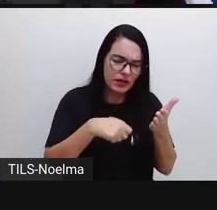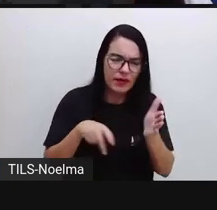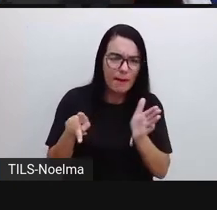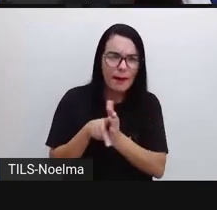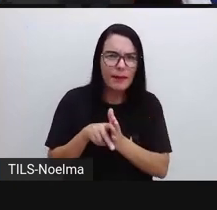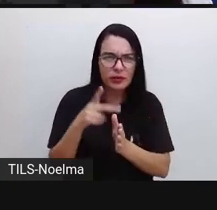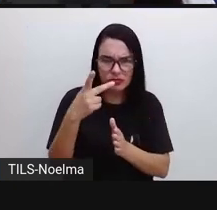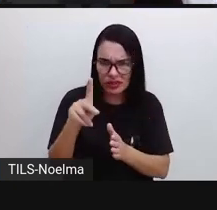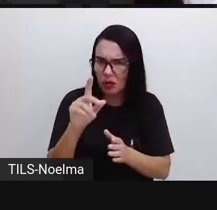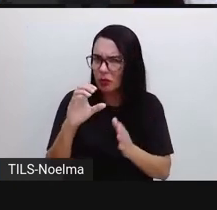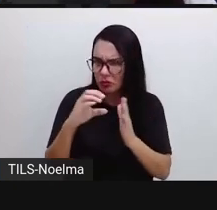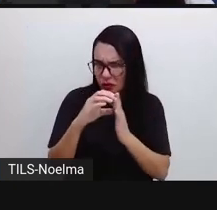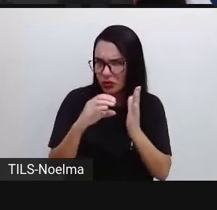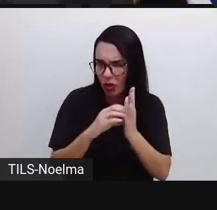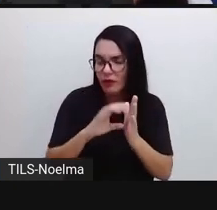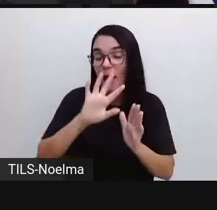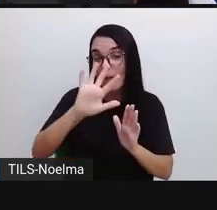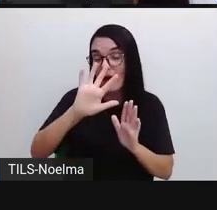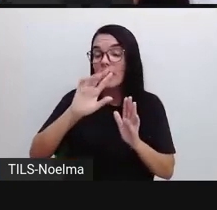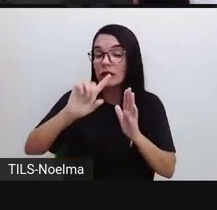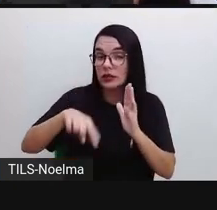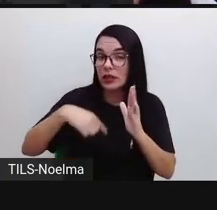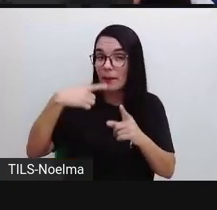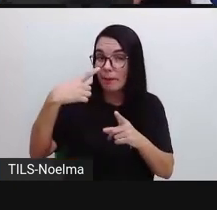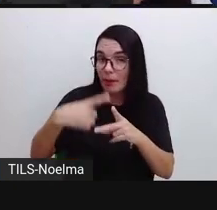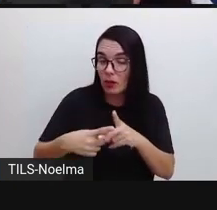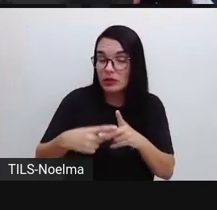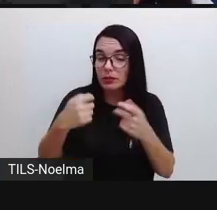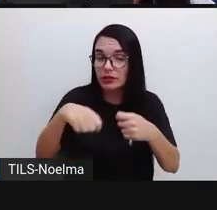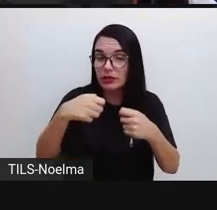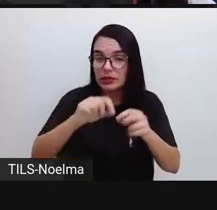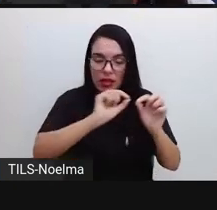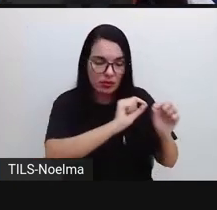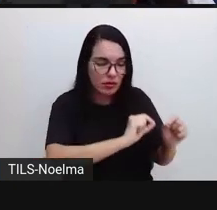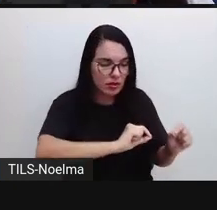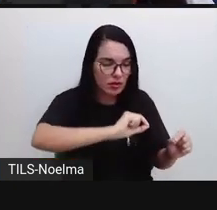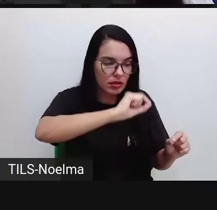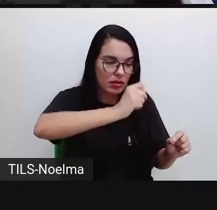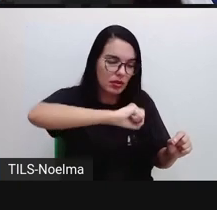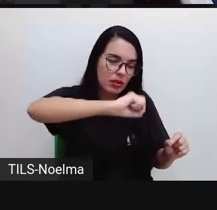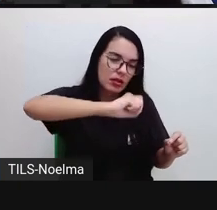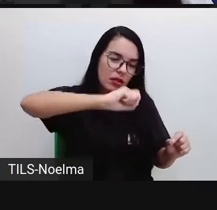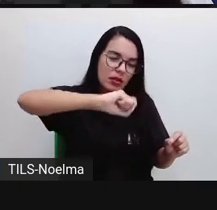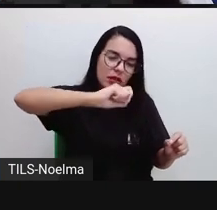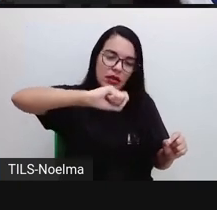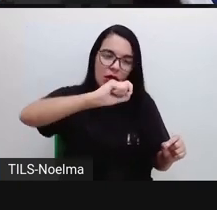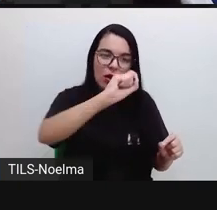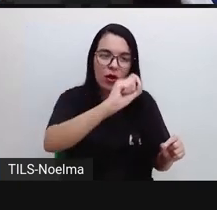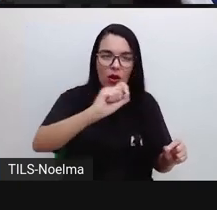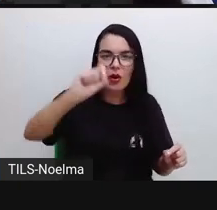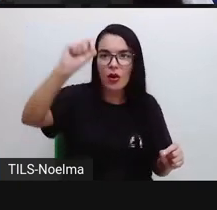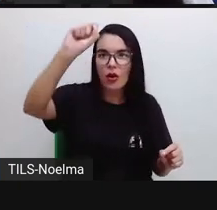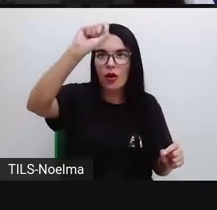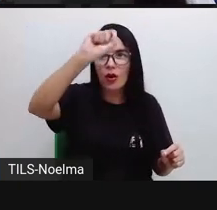estrofe, se vocês quiserem. Depois, vocês vão colocar aí na forma de imagem, certo?